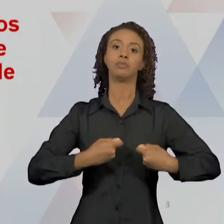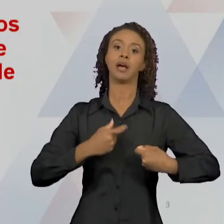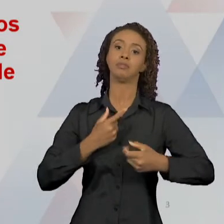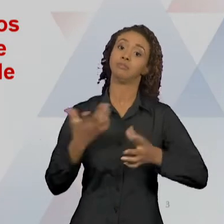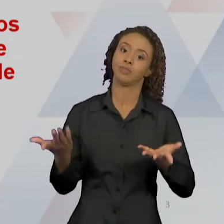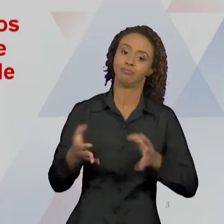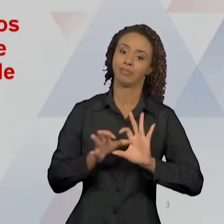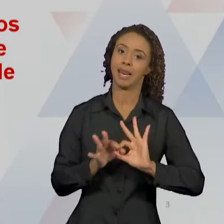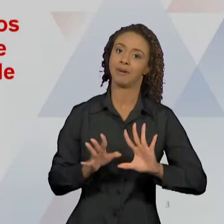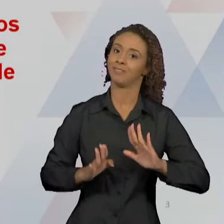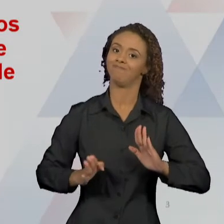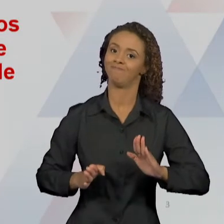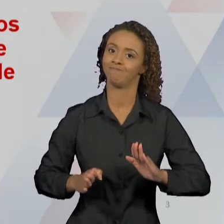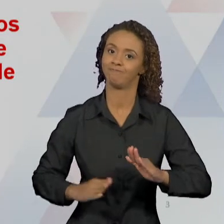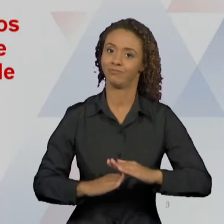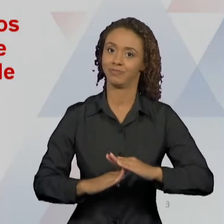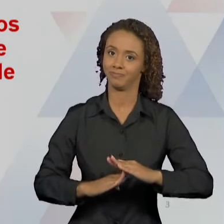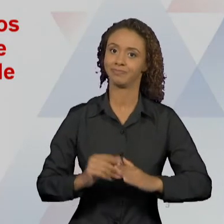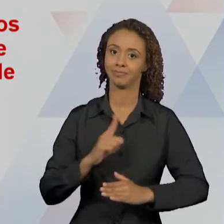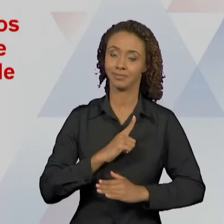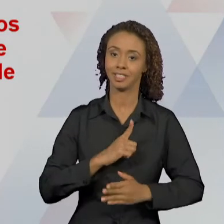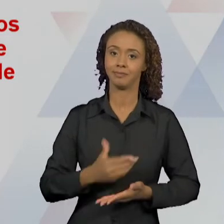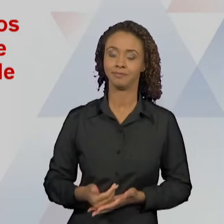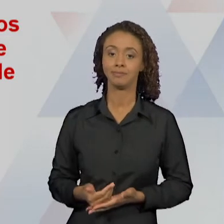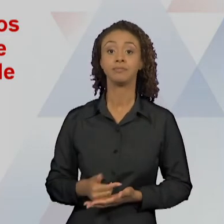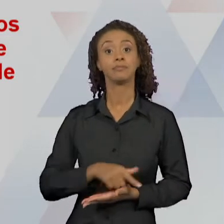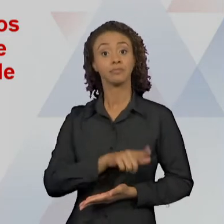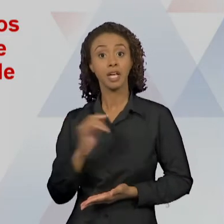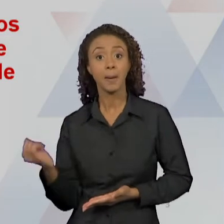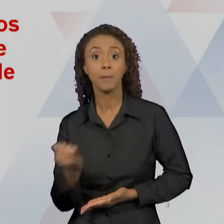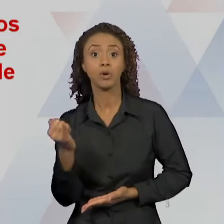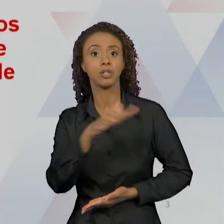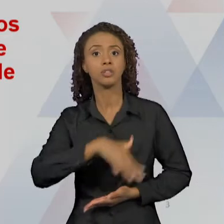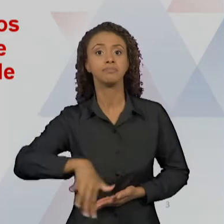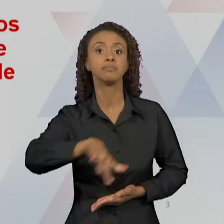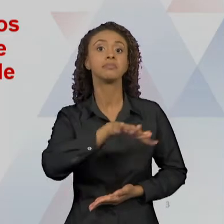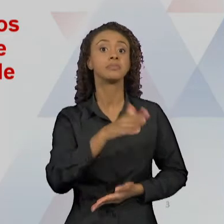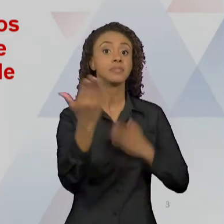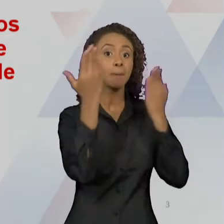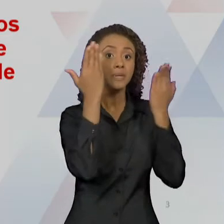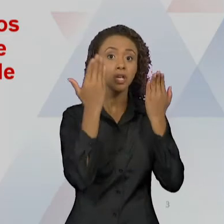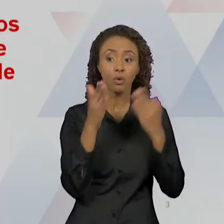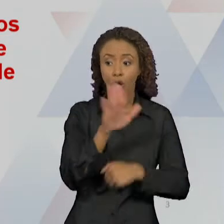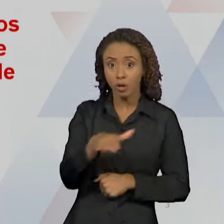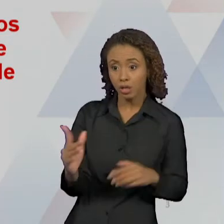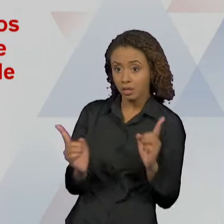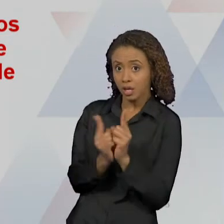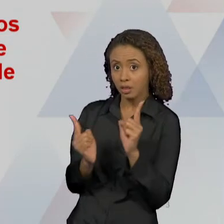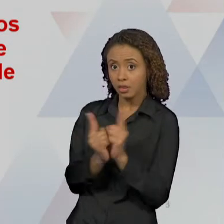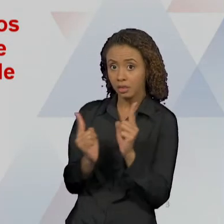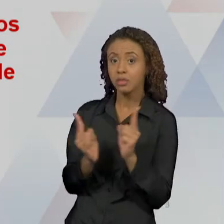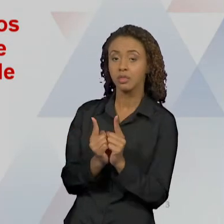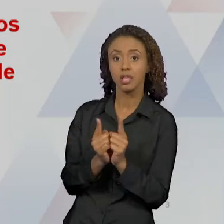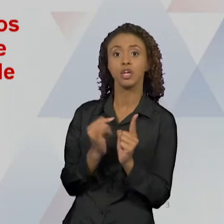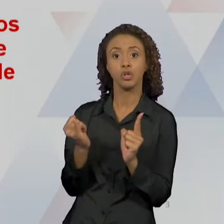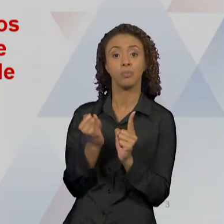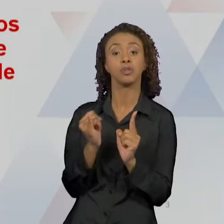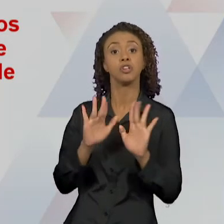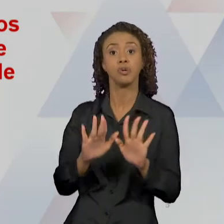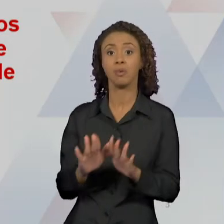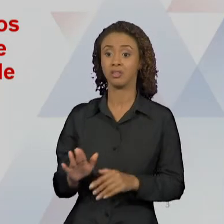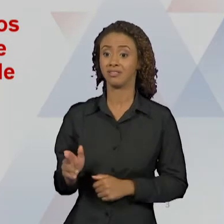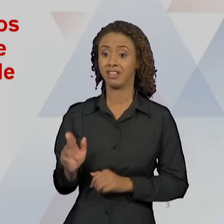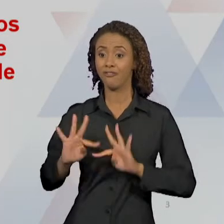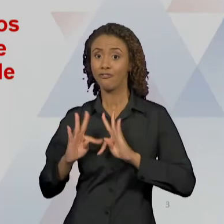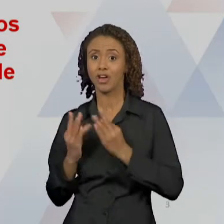Seria experiência muito instrutiva para os psicólogos de crianças, mas os pais não poderiam viver